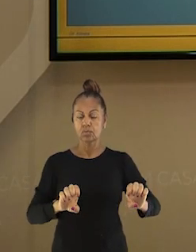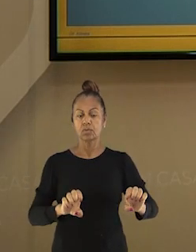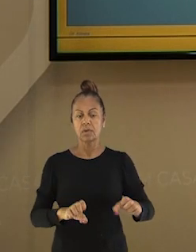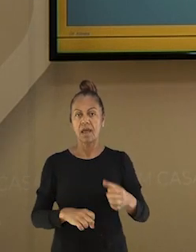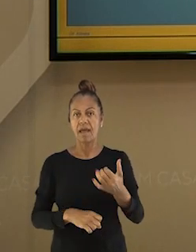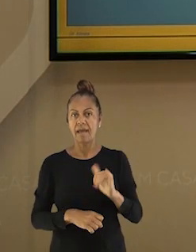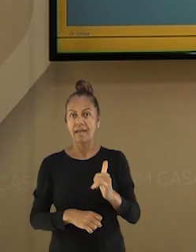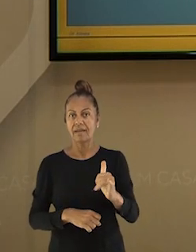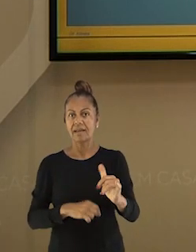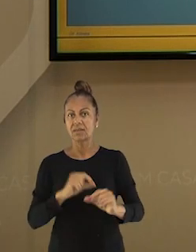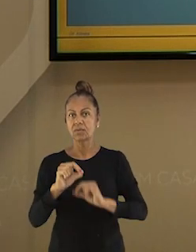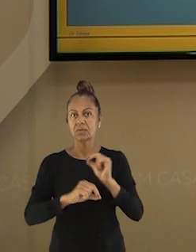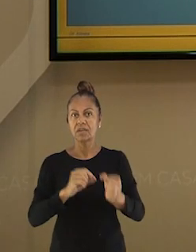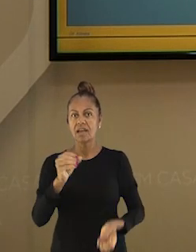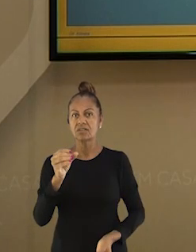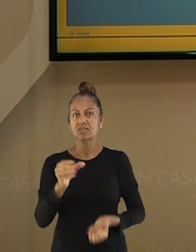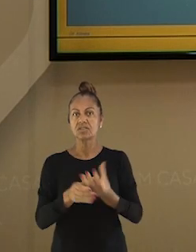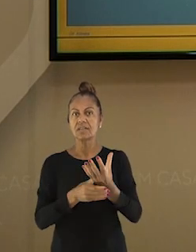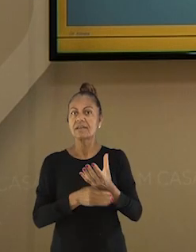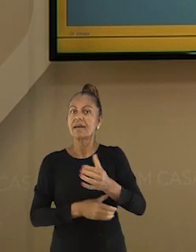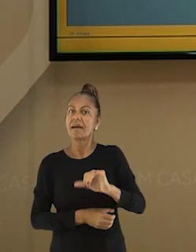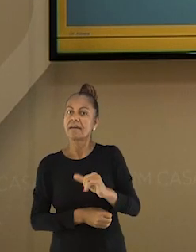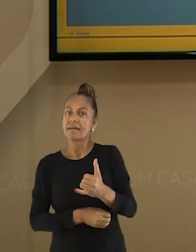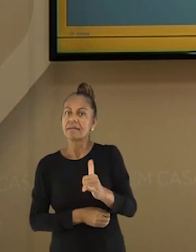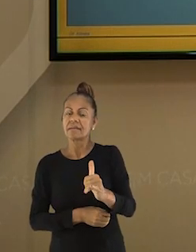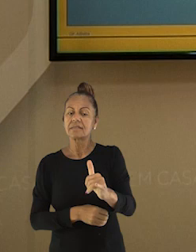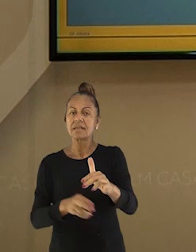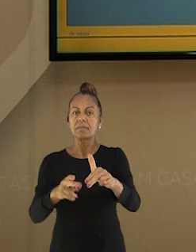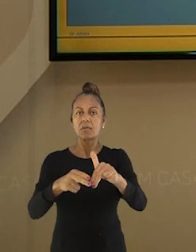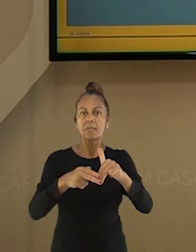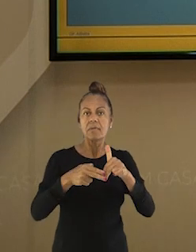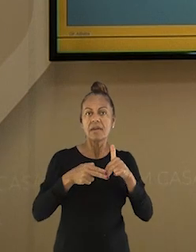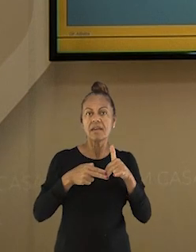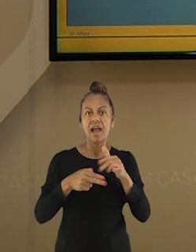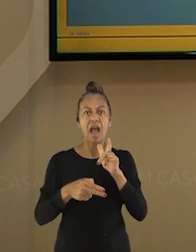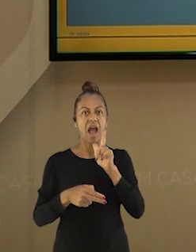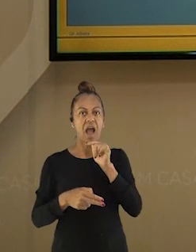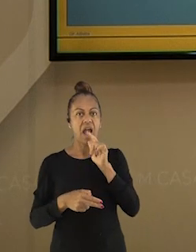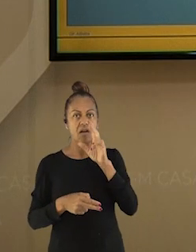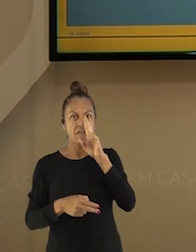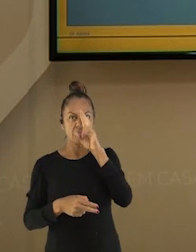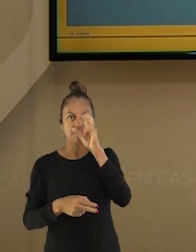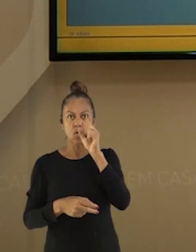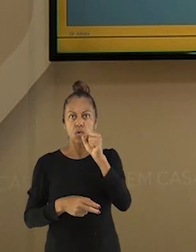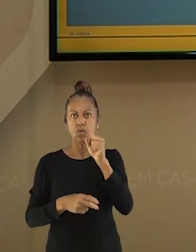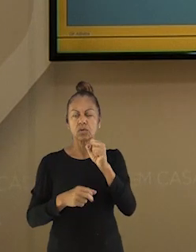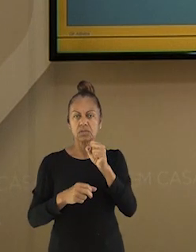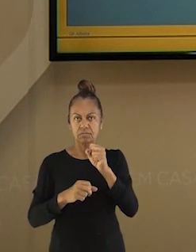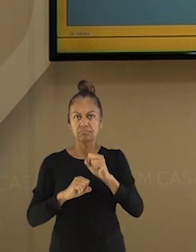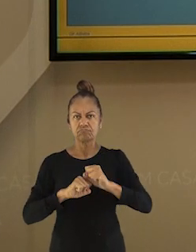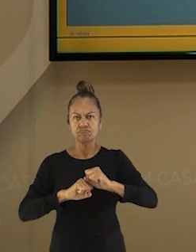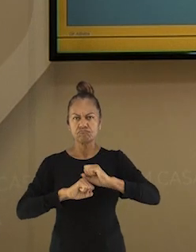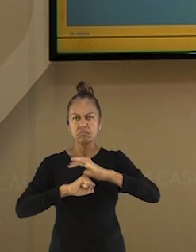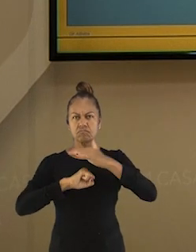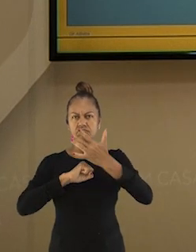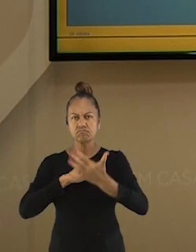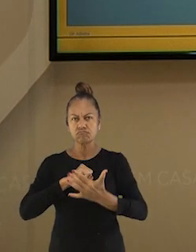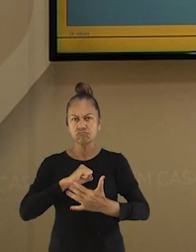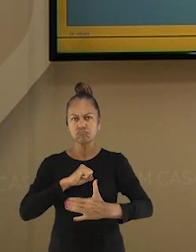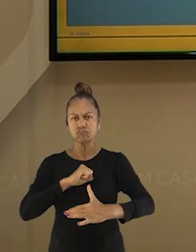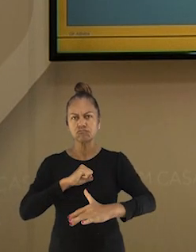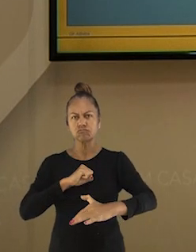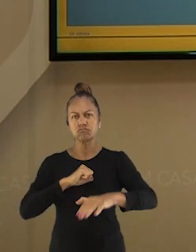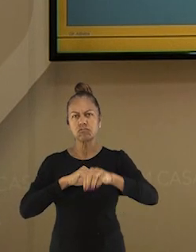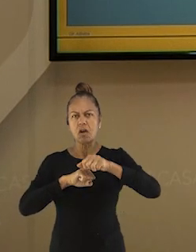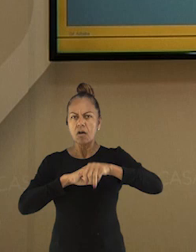que tem como objetivo a geração de energia elétrica por meio da força da água. Portanto, é uma